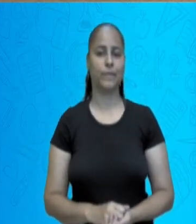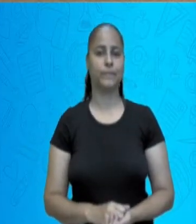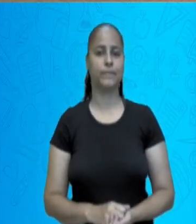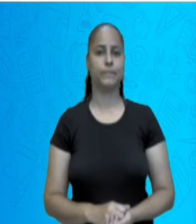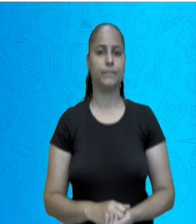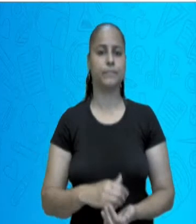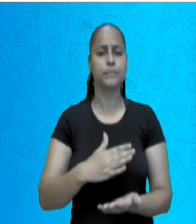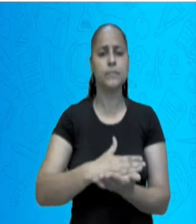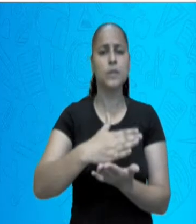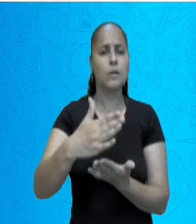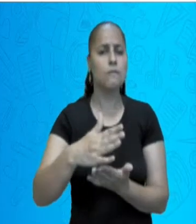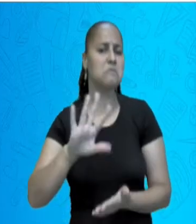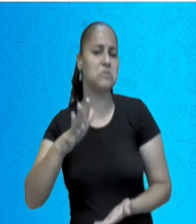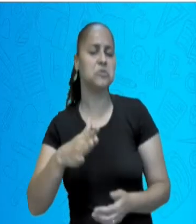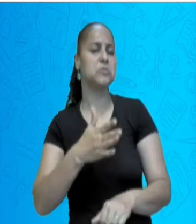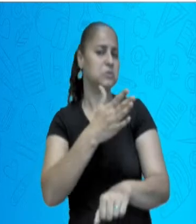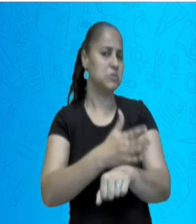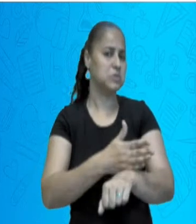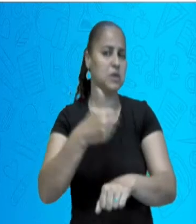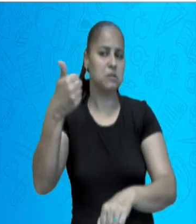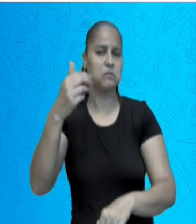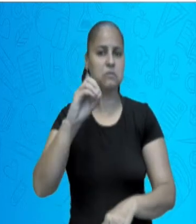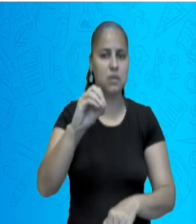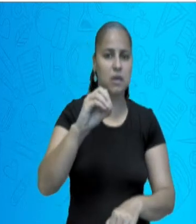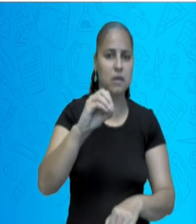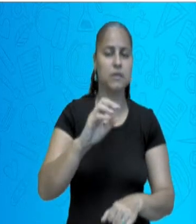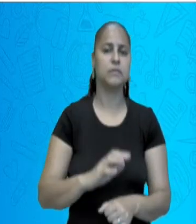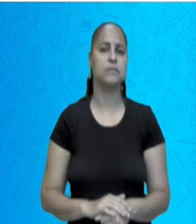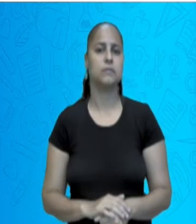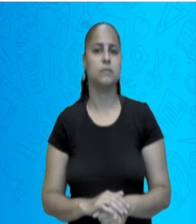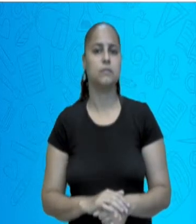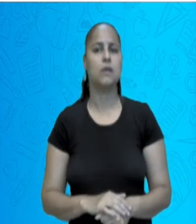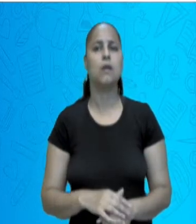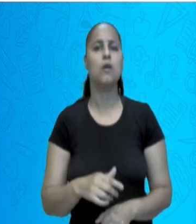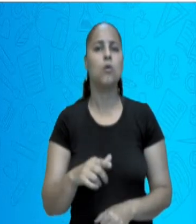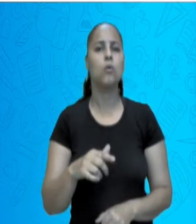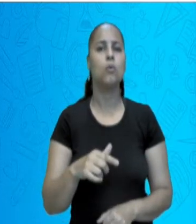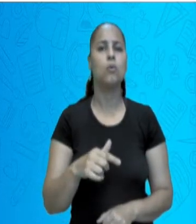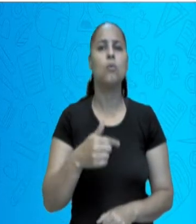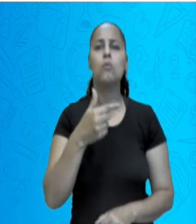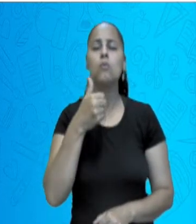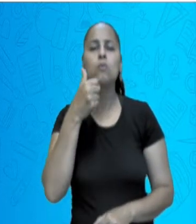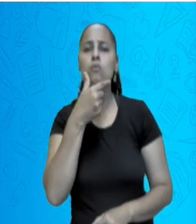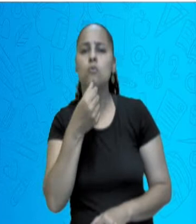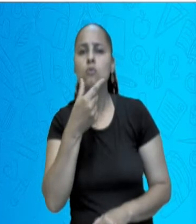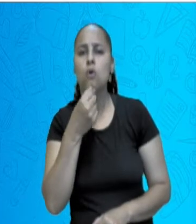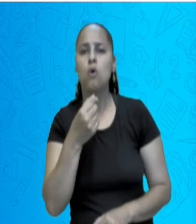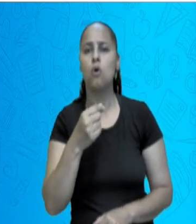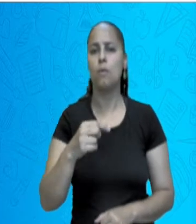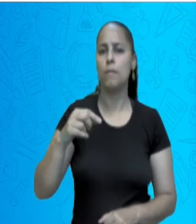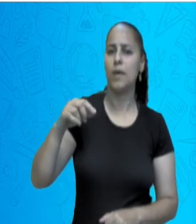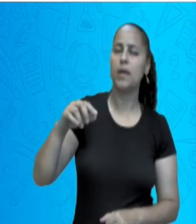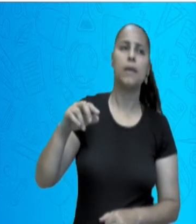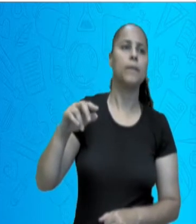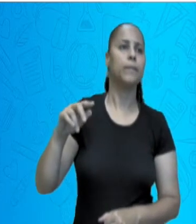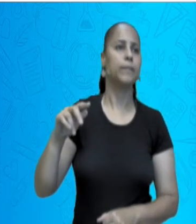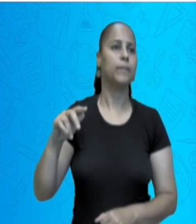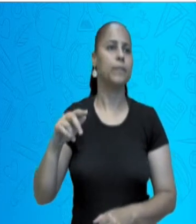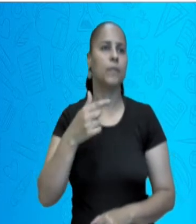Por volta do século X, o físico-matemático Al-Hazen relatou